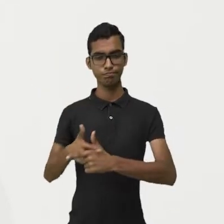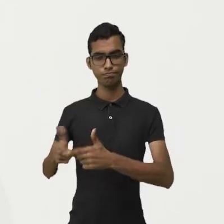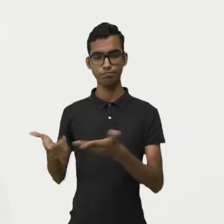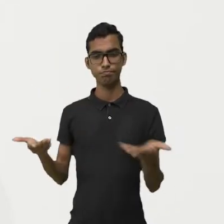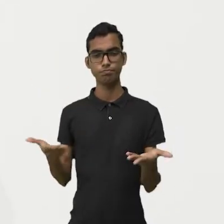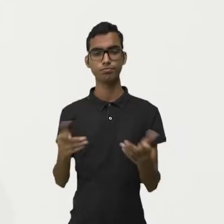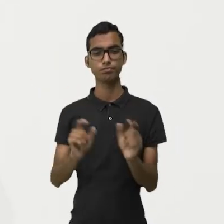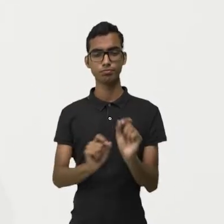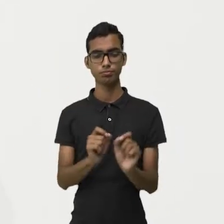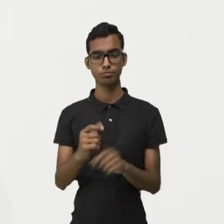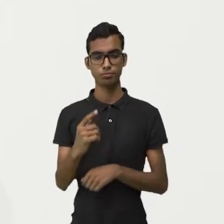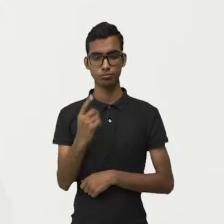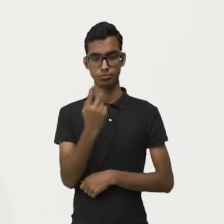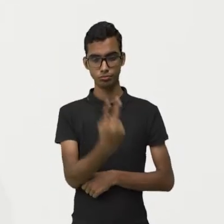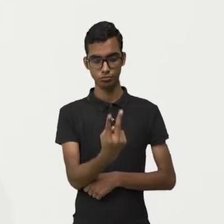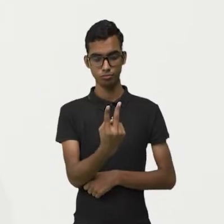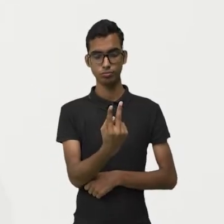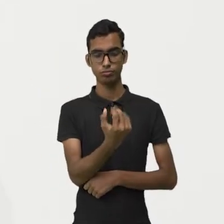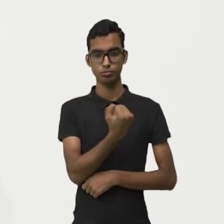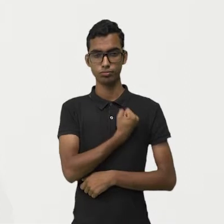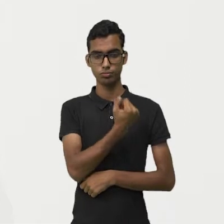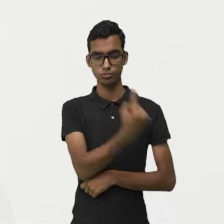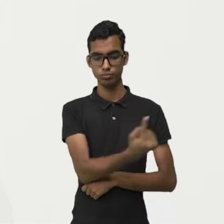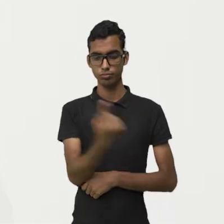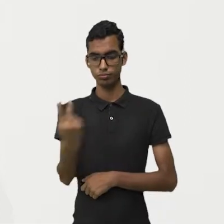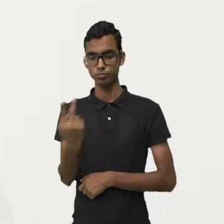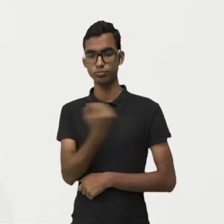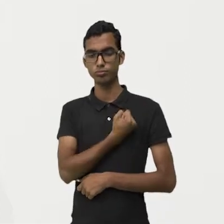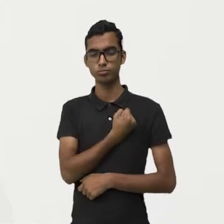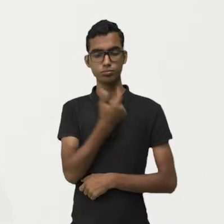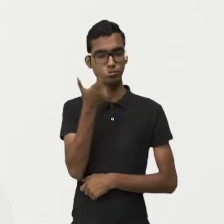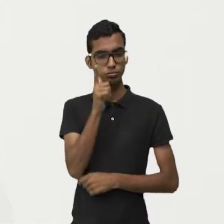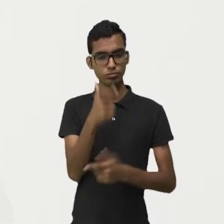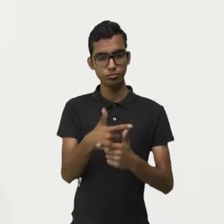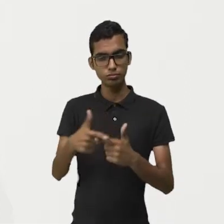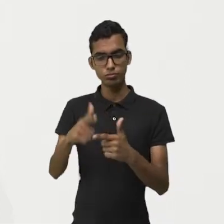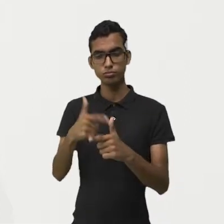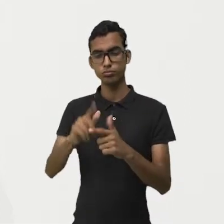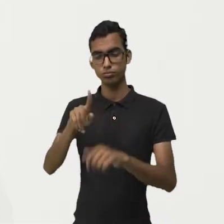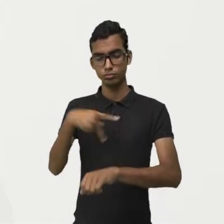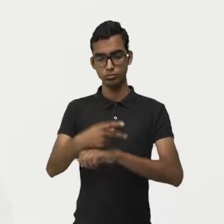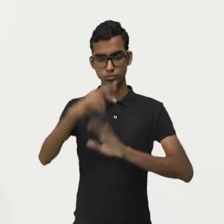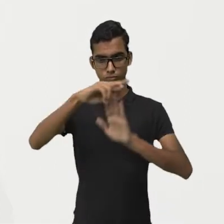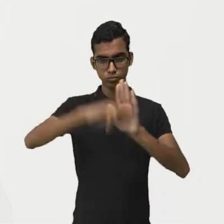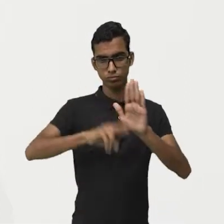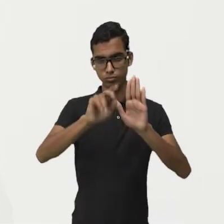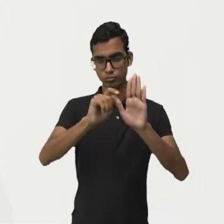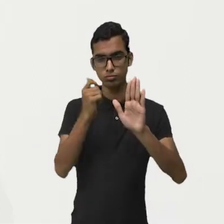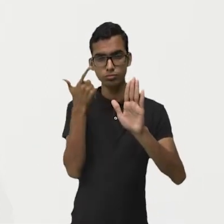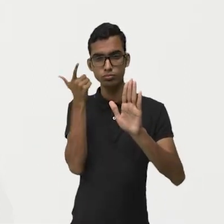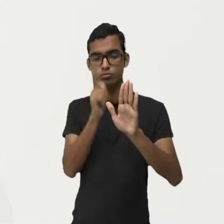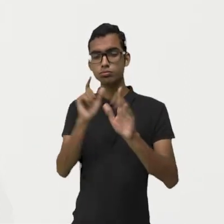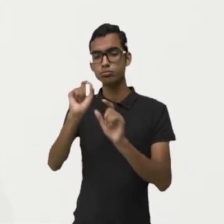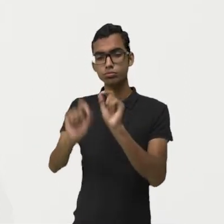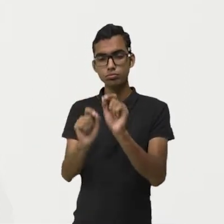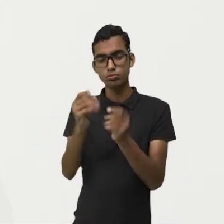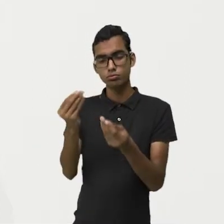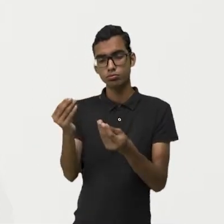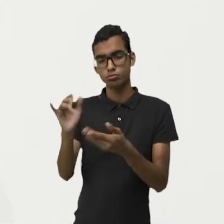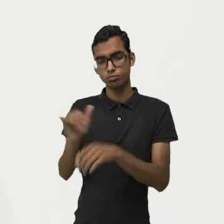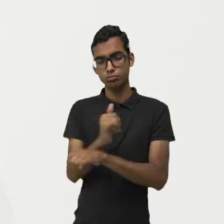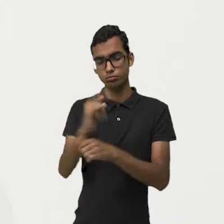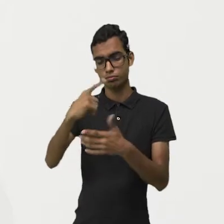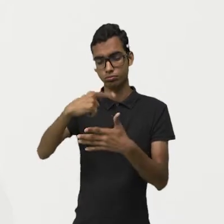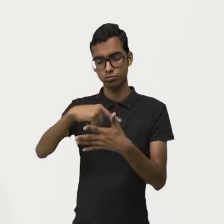dois números e usar a regra de sinais para ver como fica.